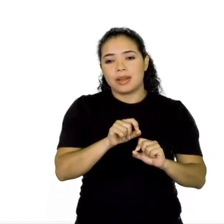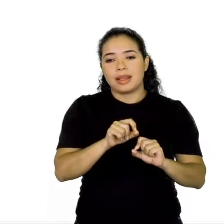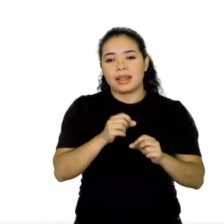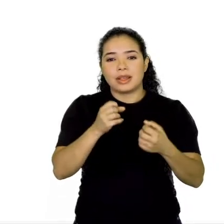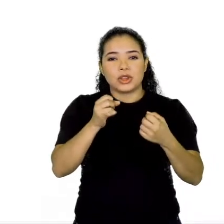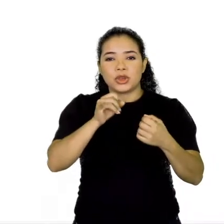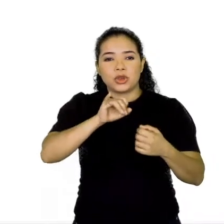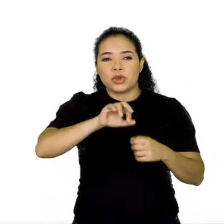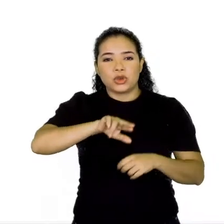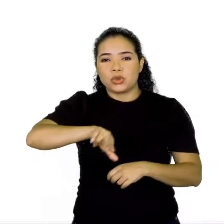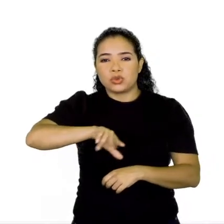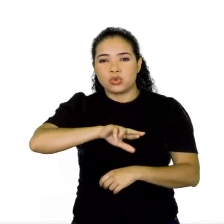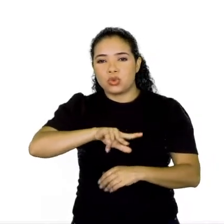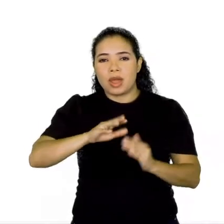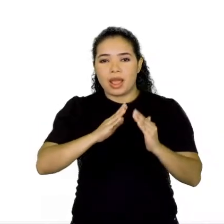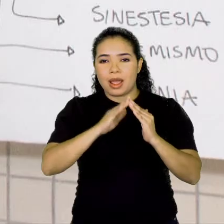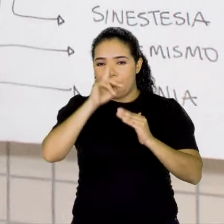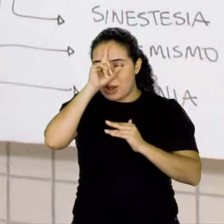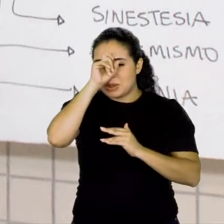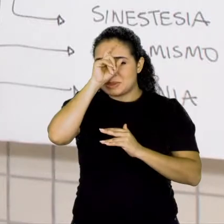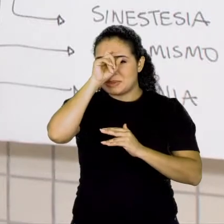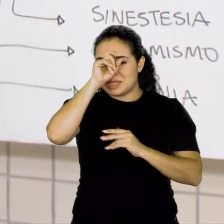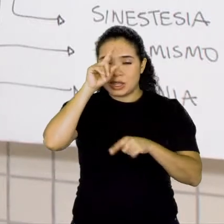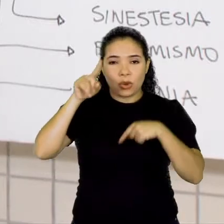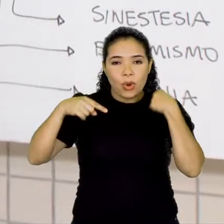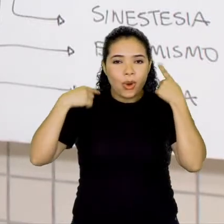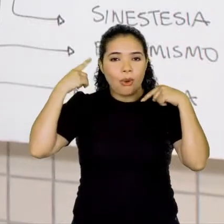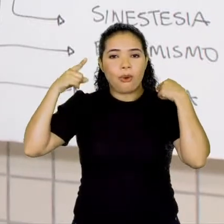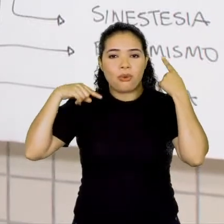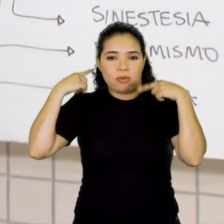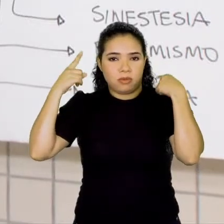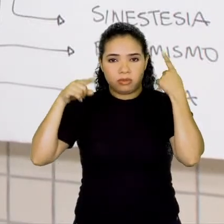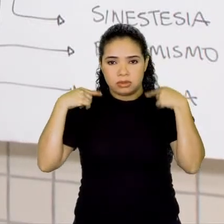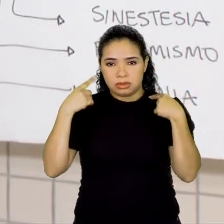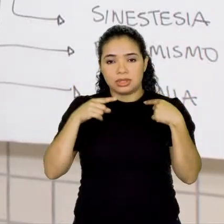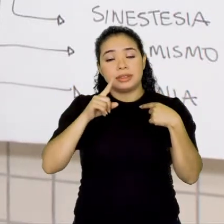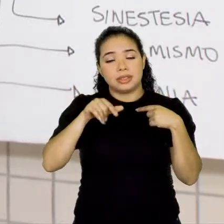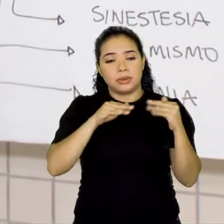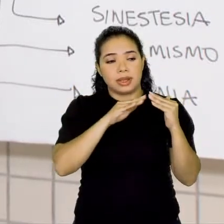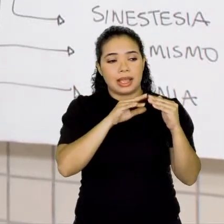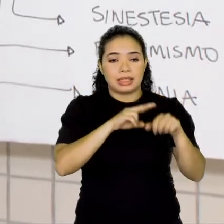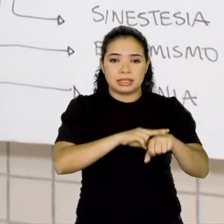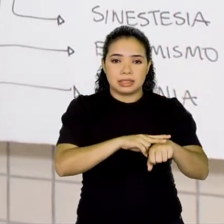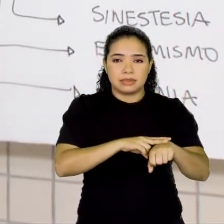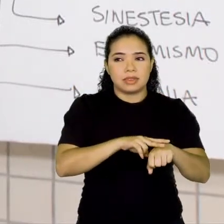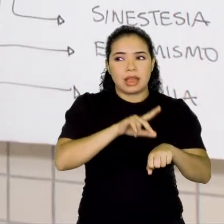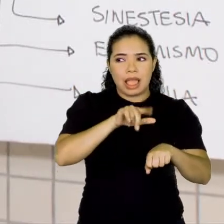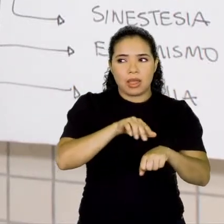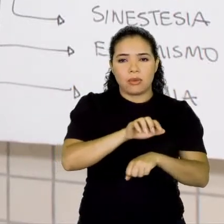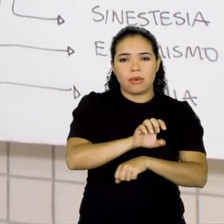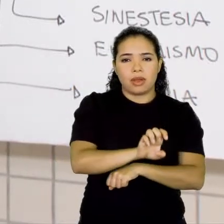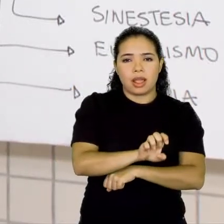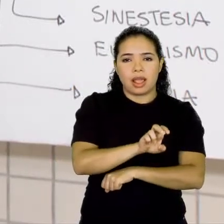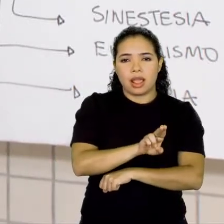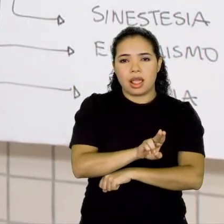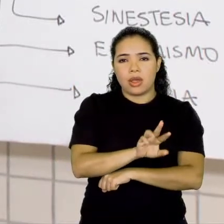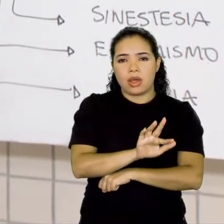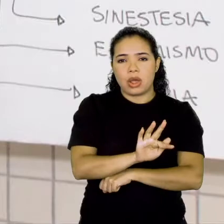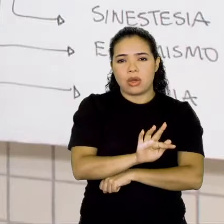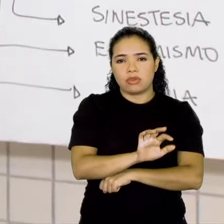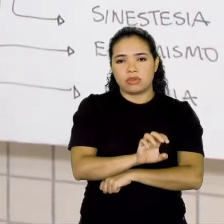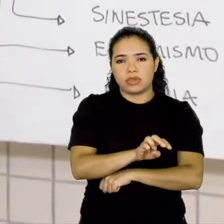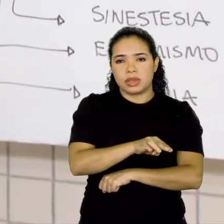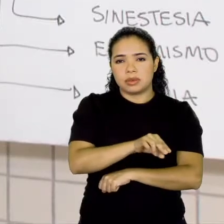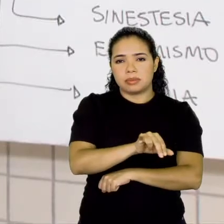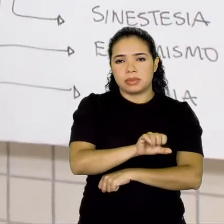hospital de loucos, né? Então, certamente, esse Casa Verde, ele é um eufemismo, né, do que aquele ambiente